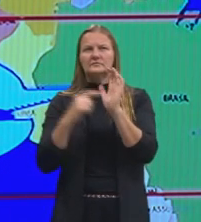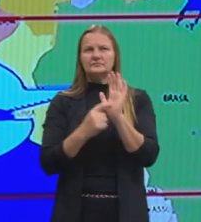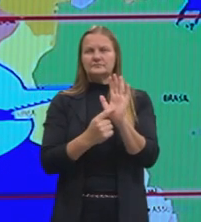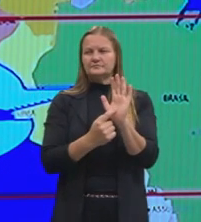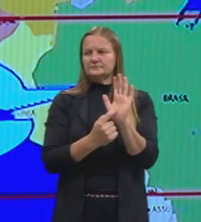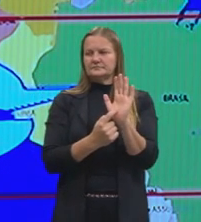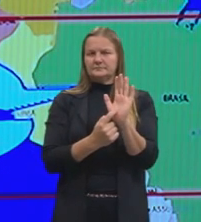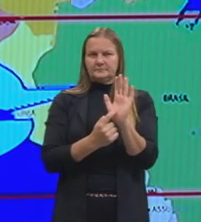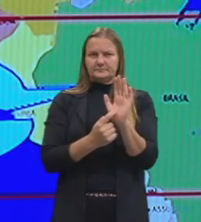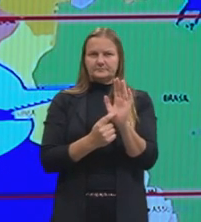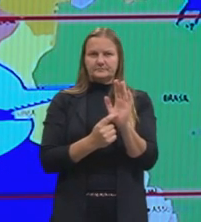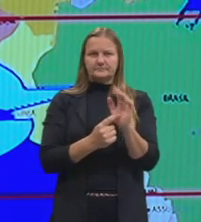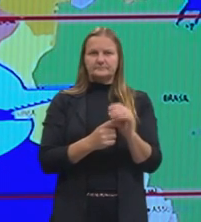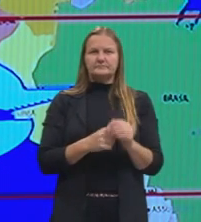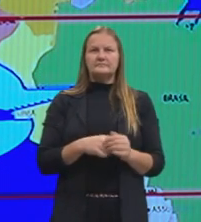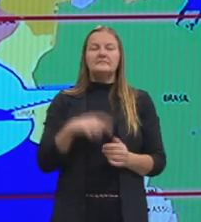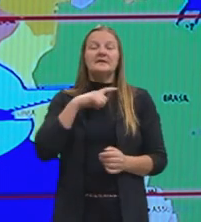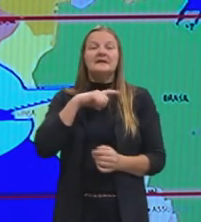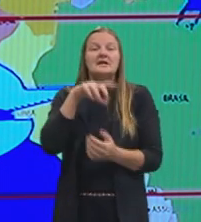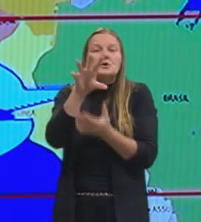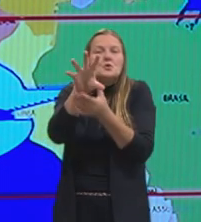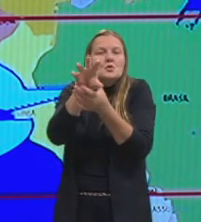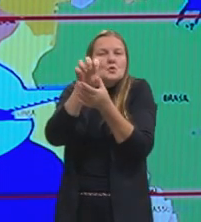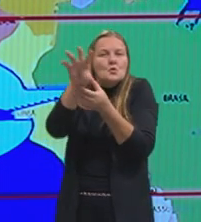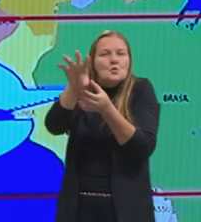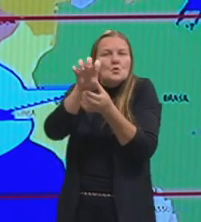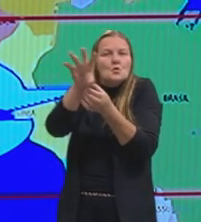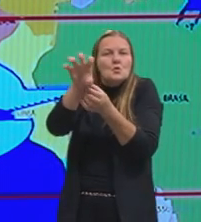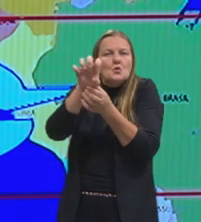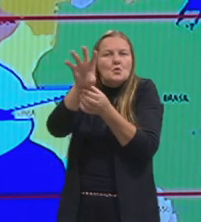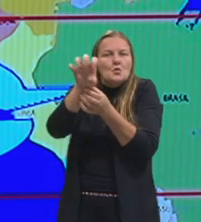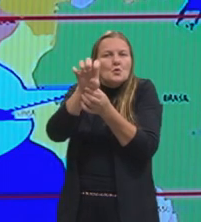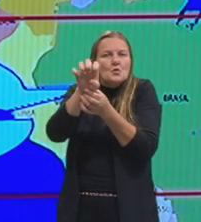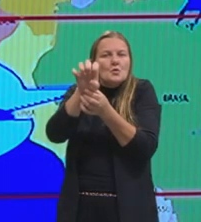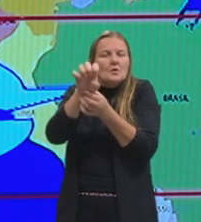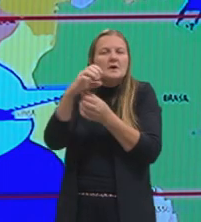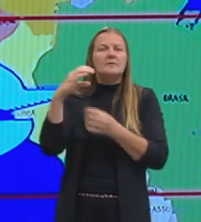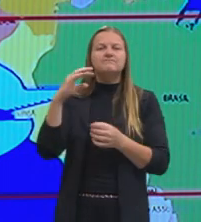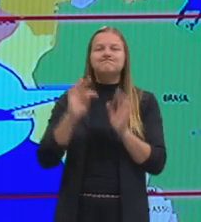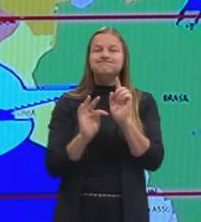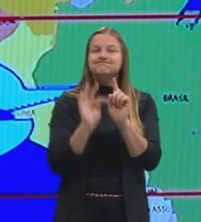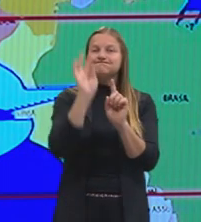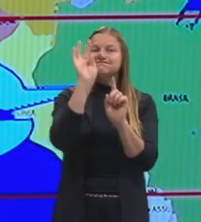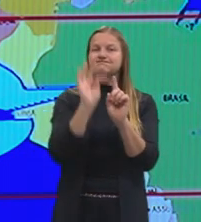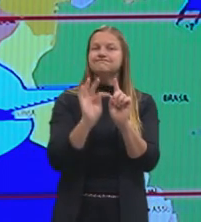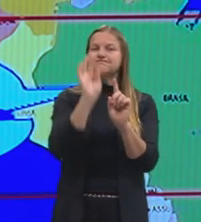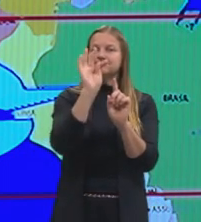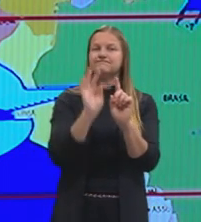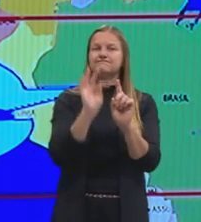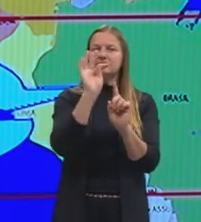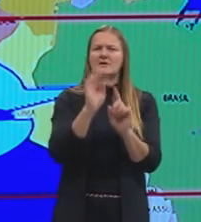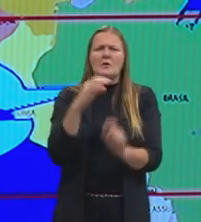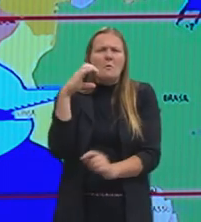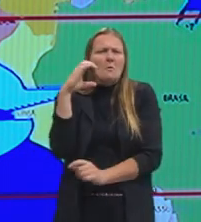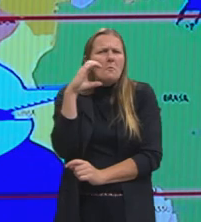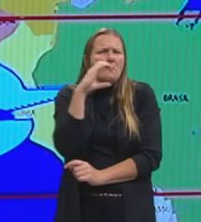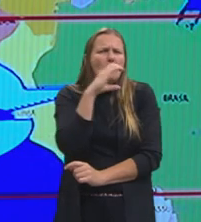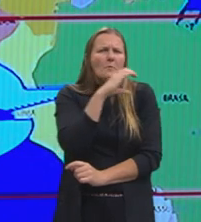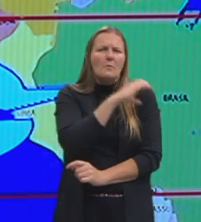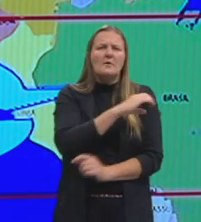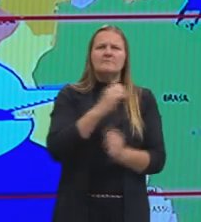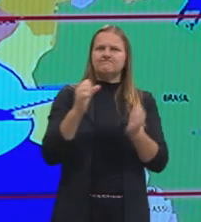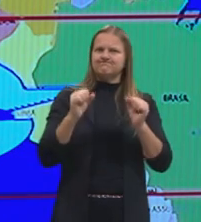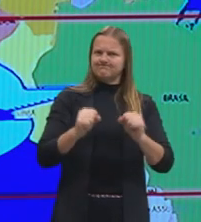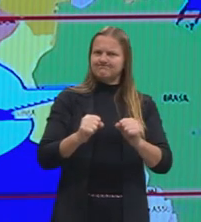câmeras térmicas, são sensores térmicos, ó, fica bem mais quente, certo? Fica bem mais quente, e aí,